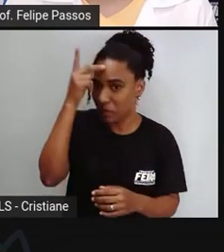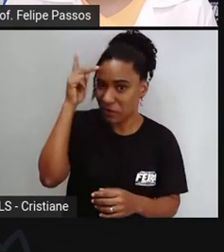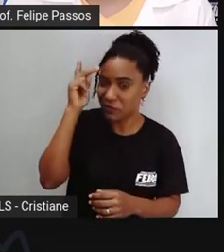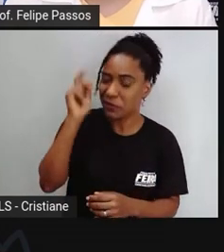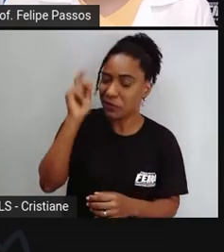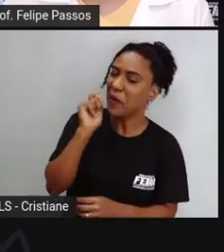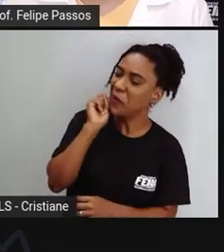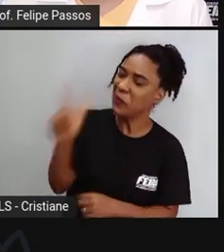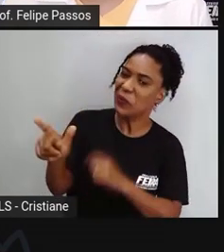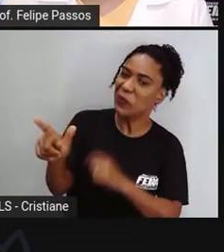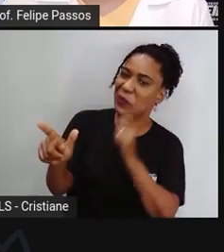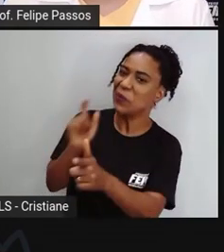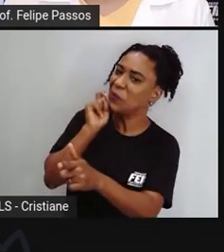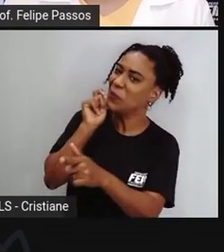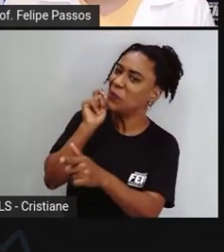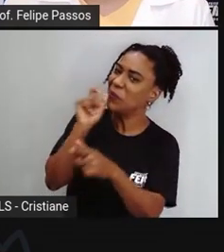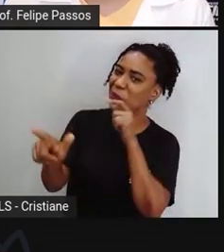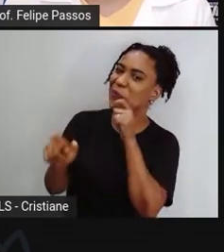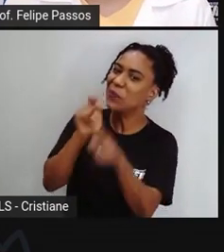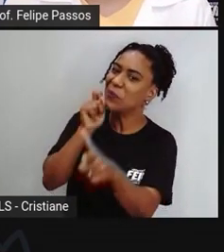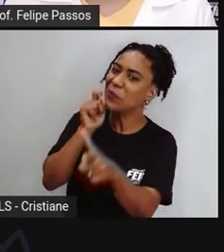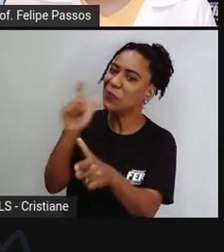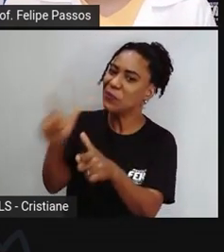receberia logo na entrada